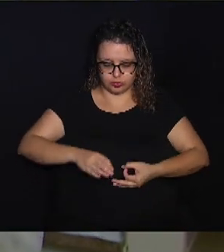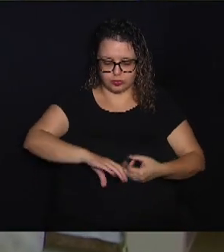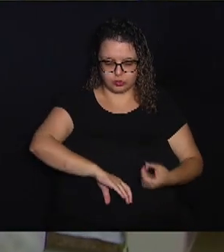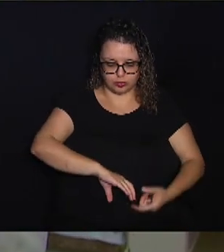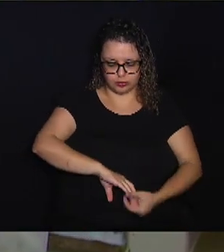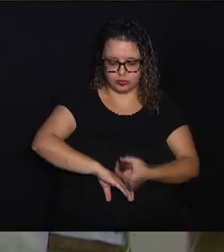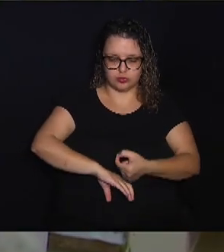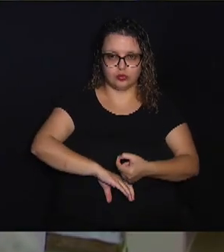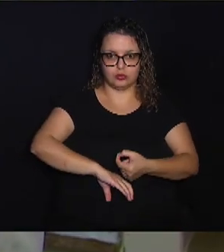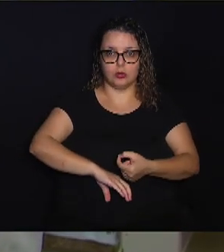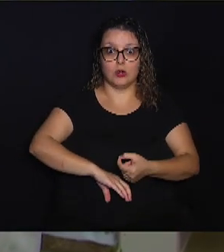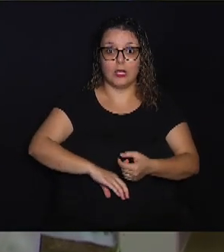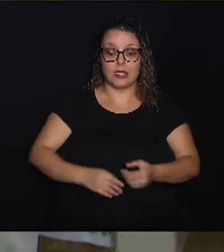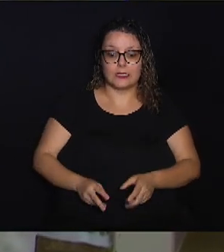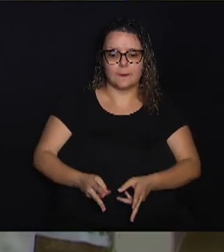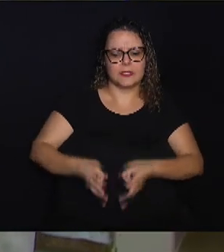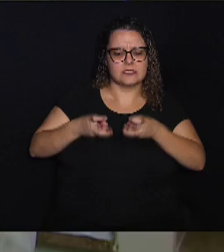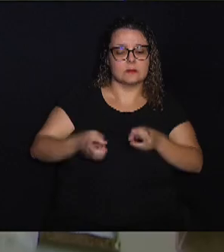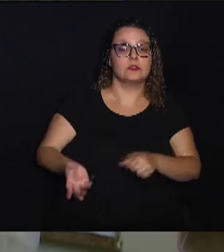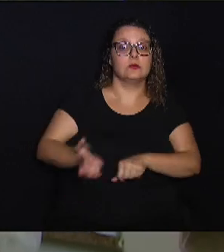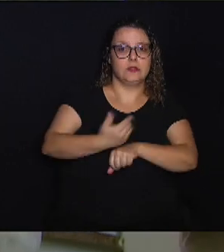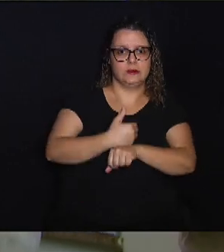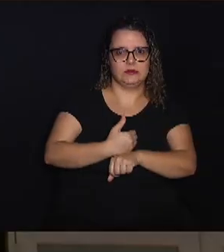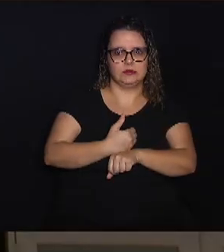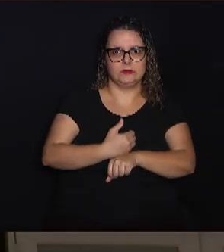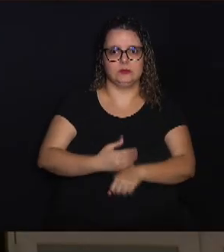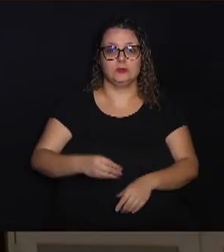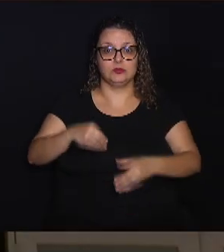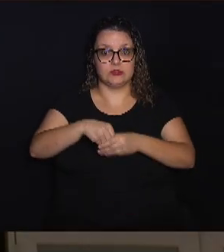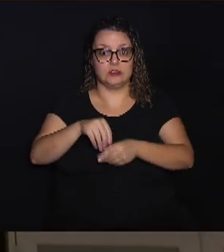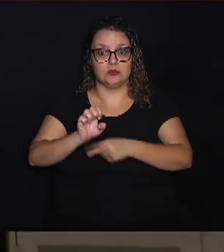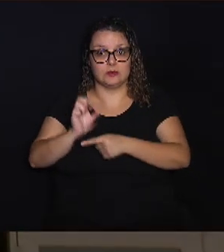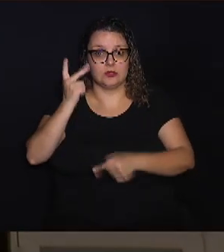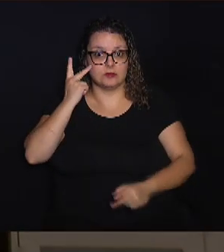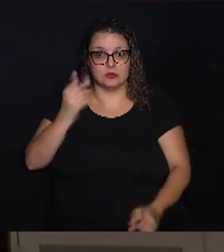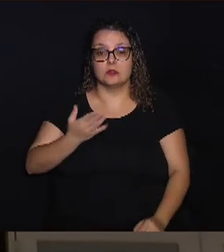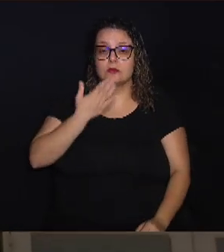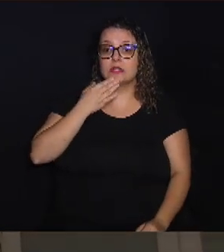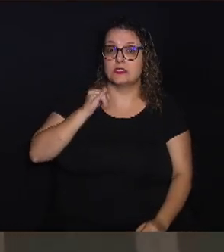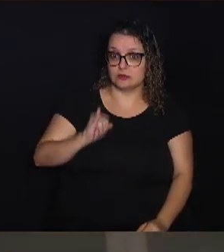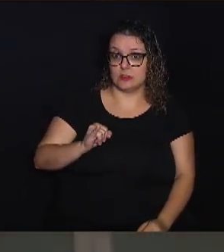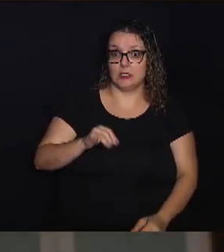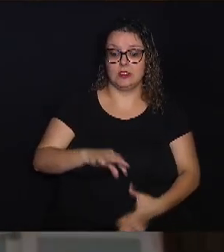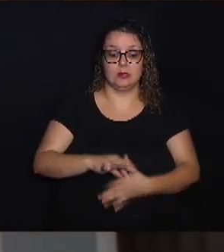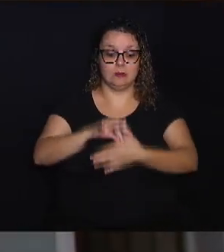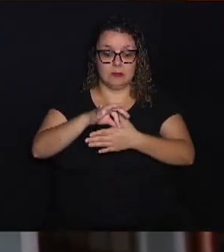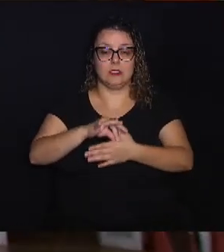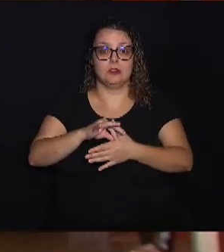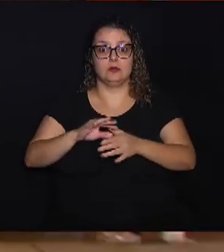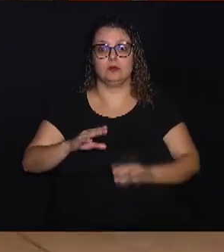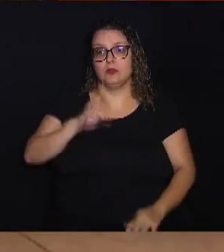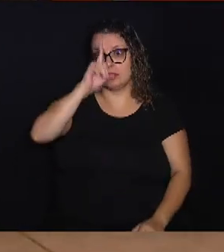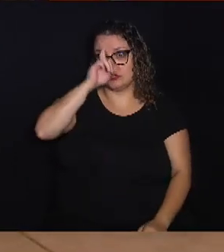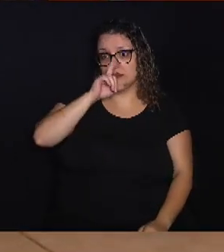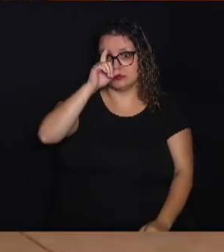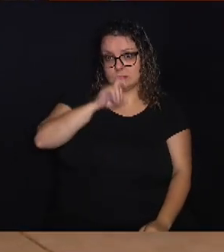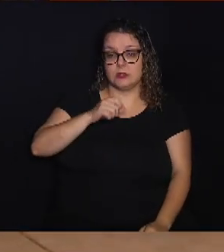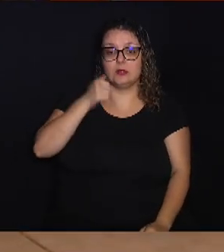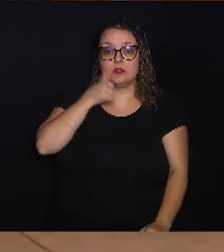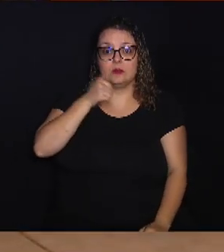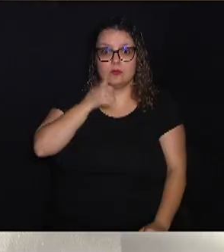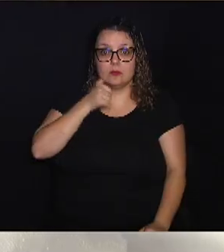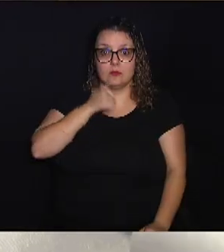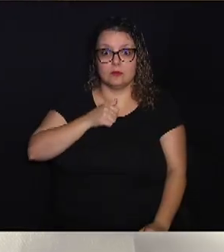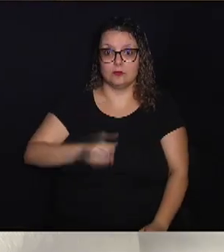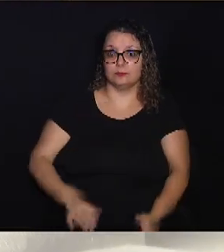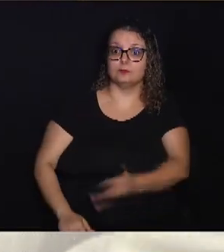de saúde da cidade de Indaiatuba, no interior de São Paulo. Liderado por médicos do Hospital da Mulher, professor Dr. José Stodemo